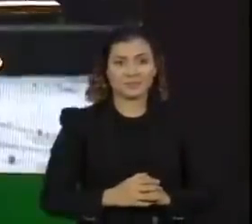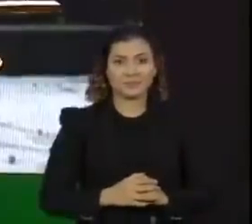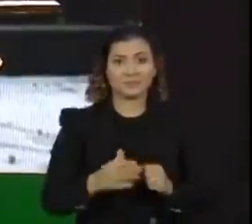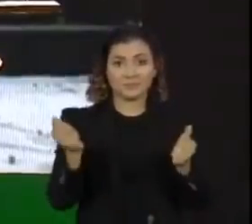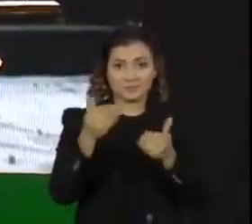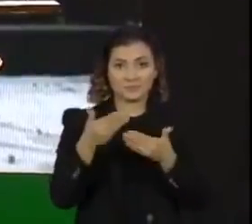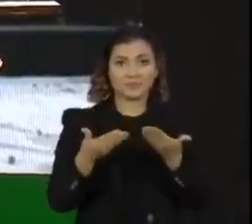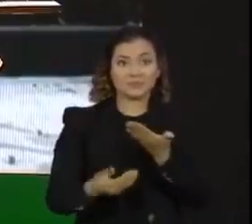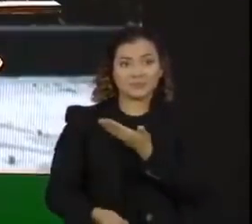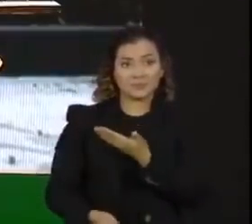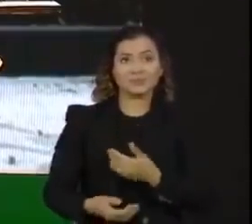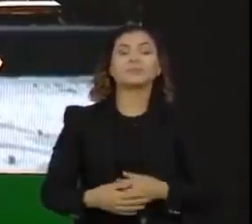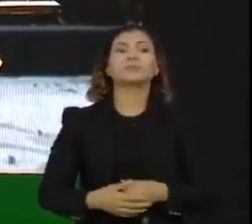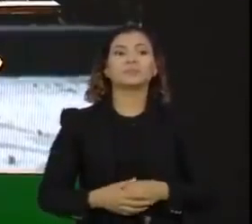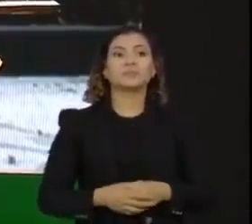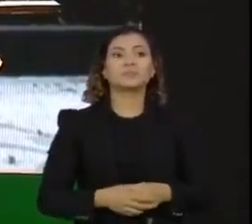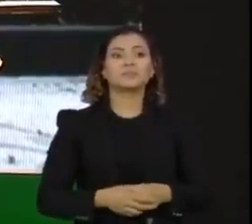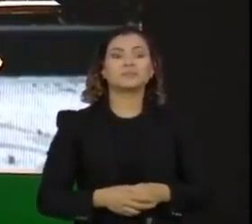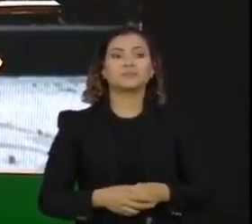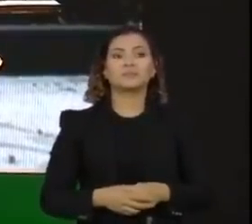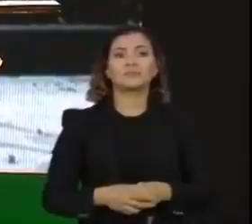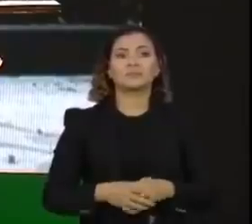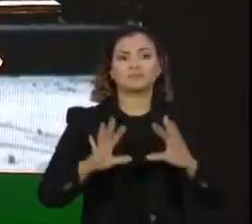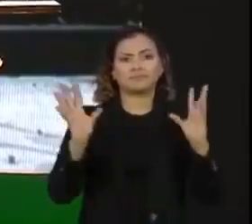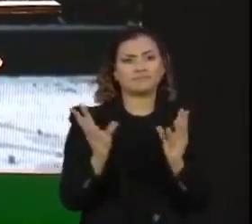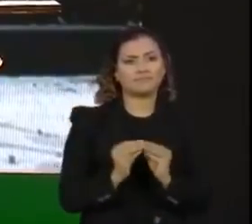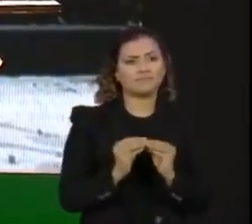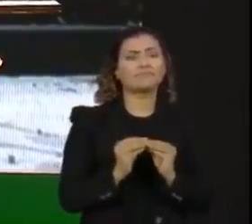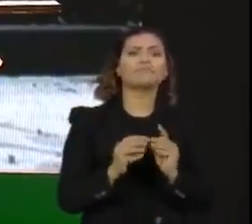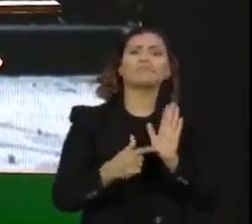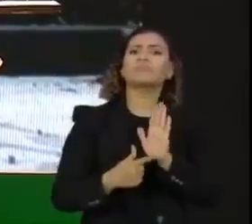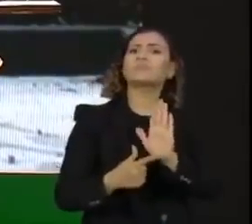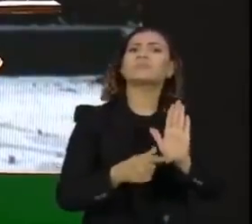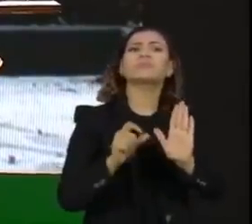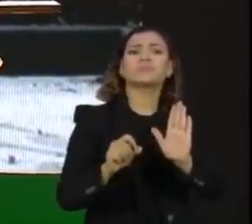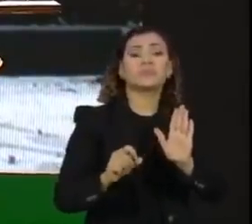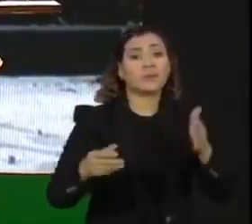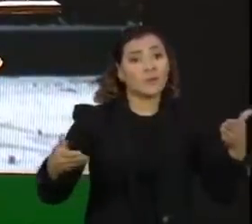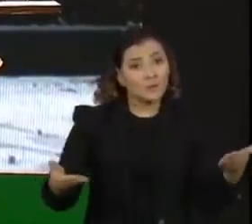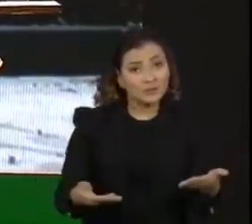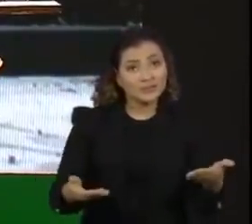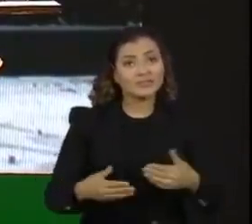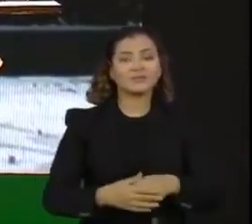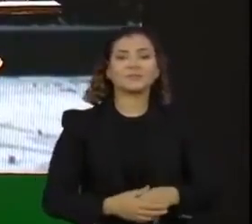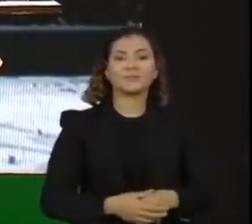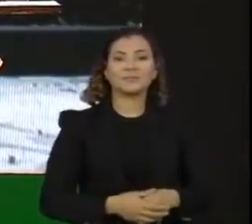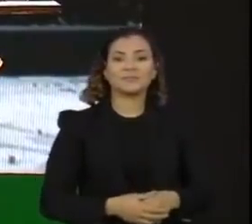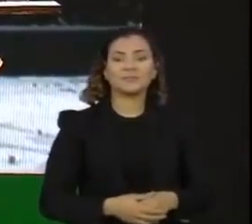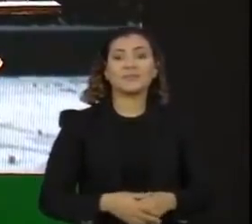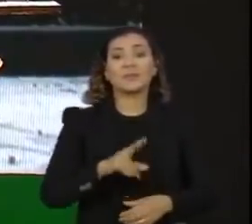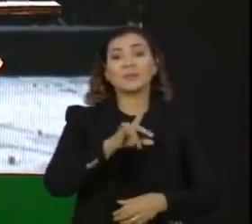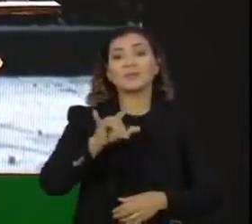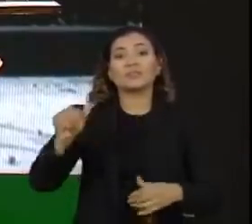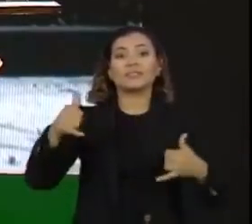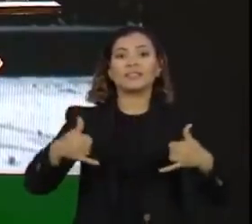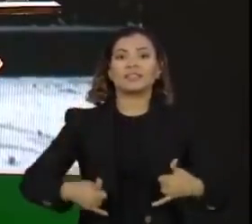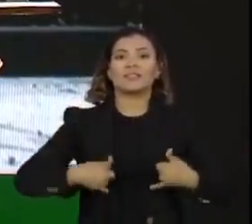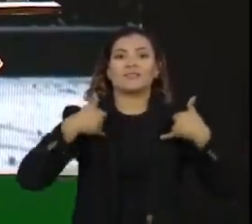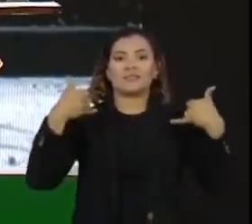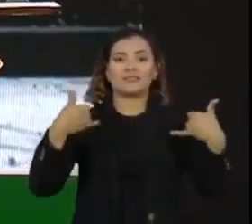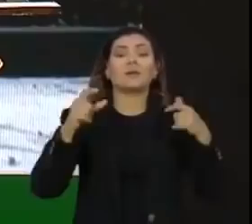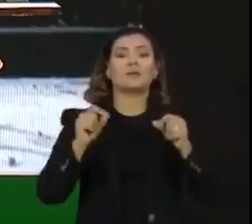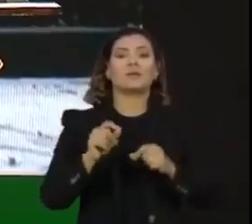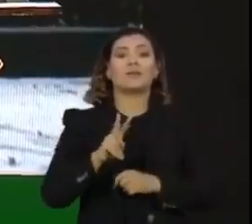Próximo. E, finalizando a minha apresentação, hoje seria a data de aniversário